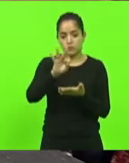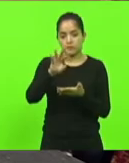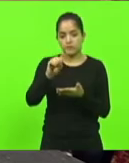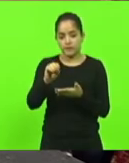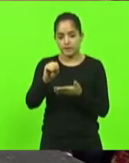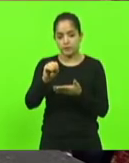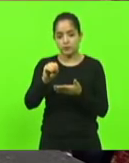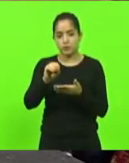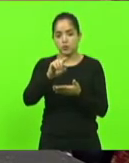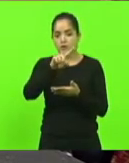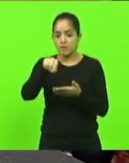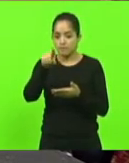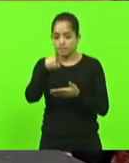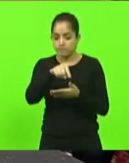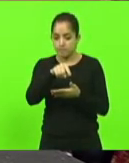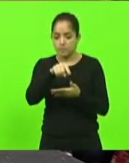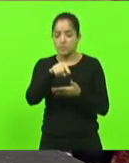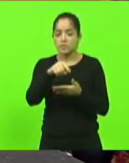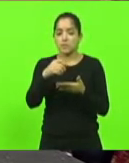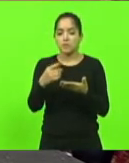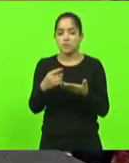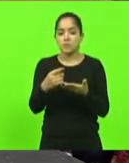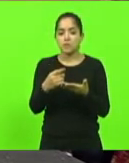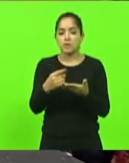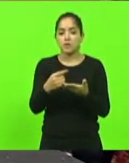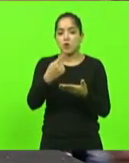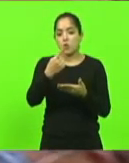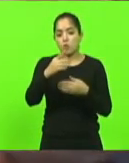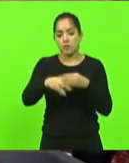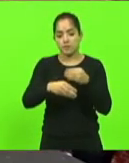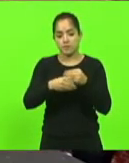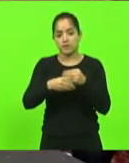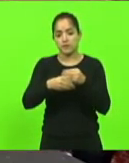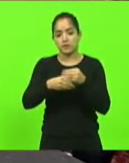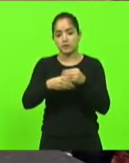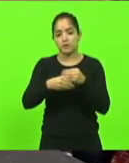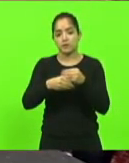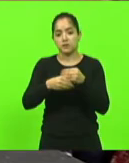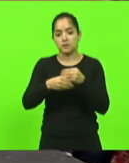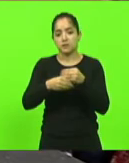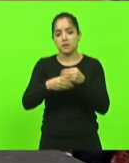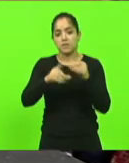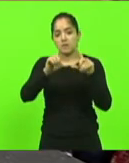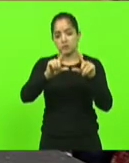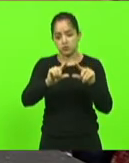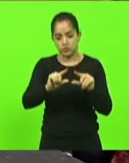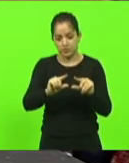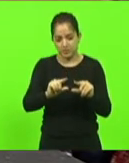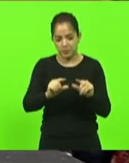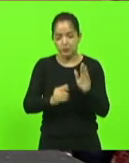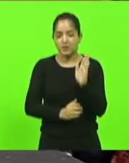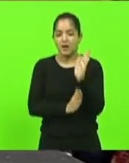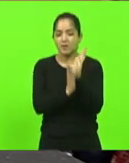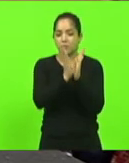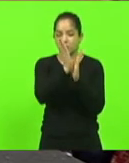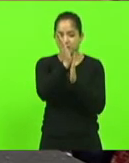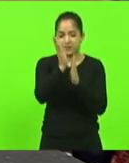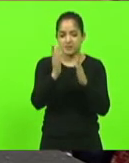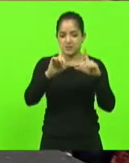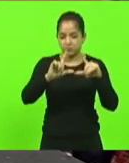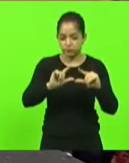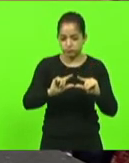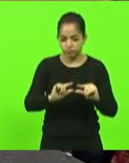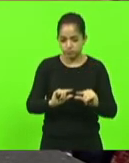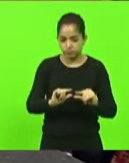veta apenas parte do projeto e mantém o restante, mas diminui a burocracia nos